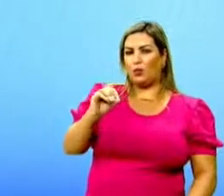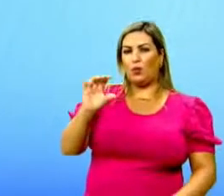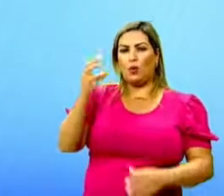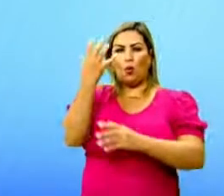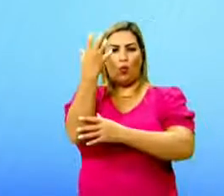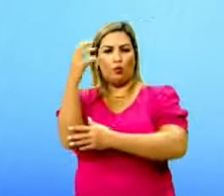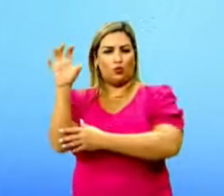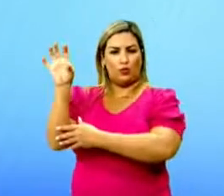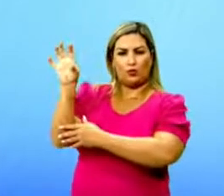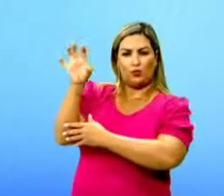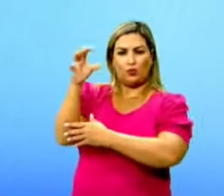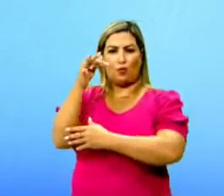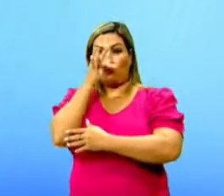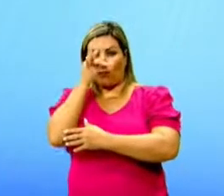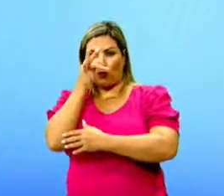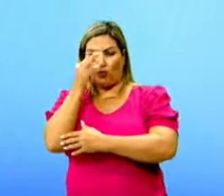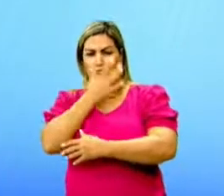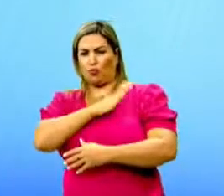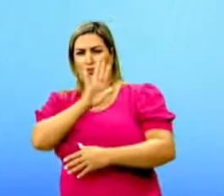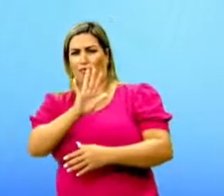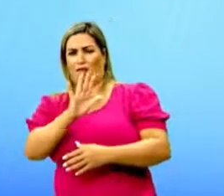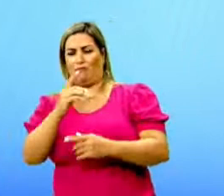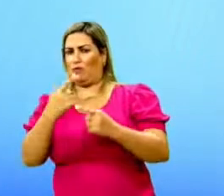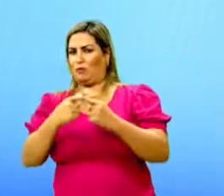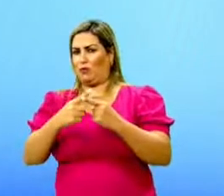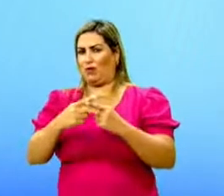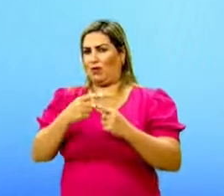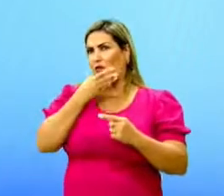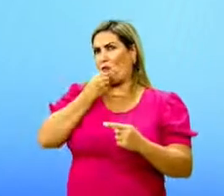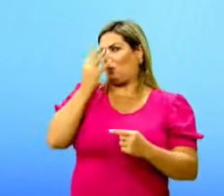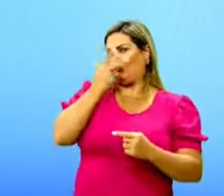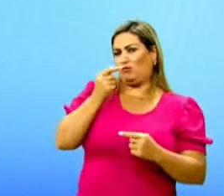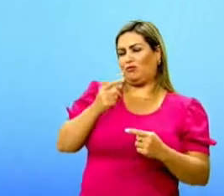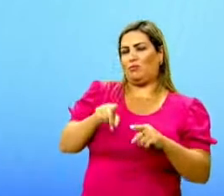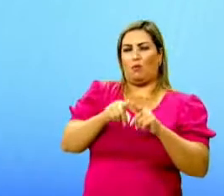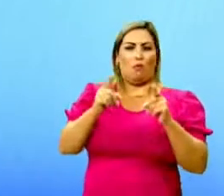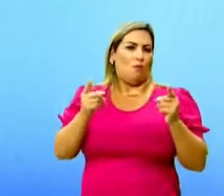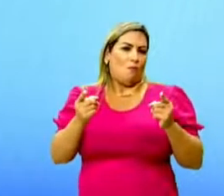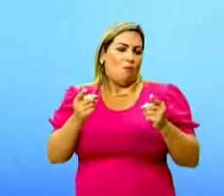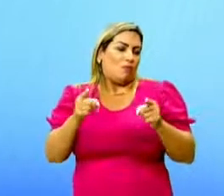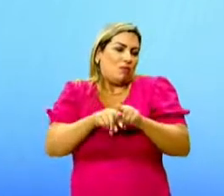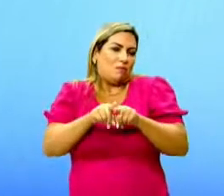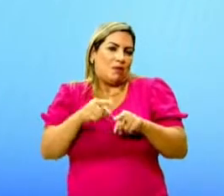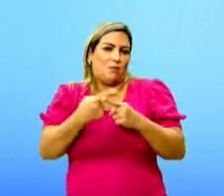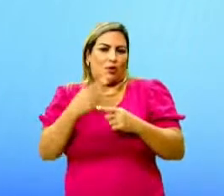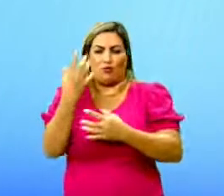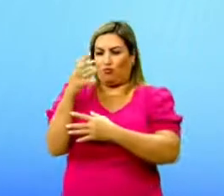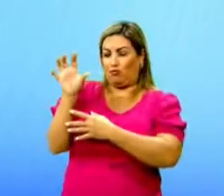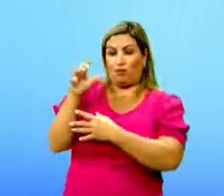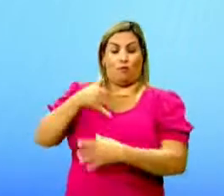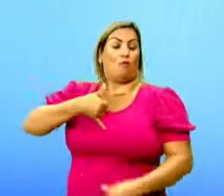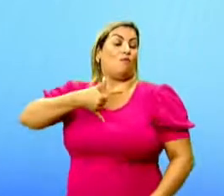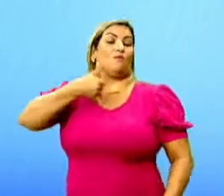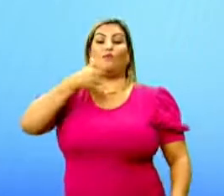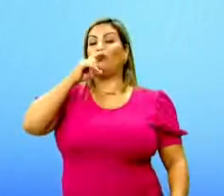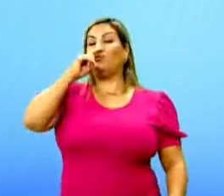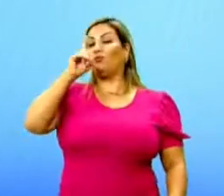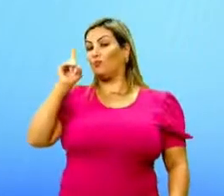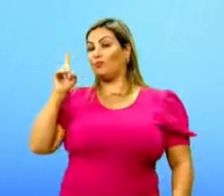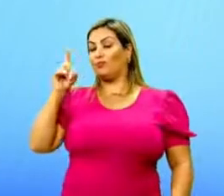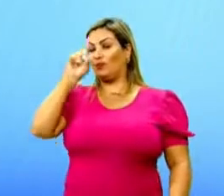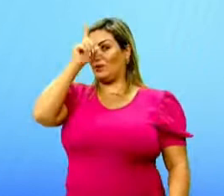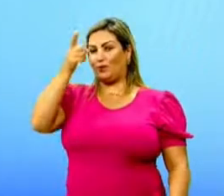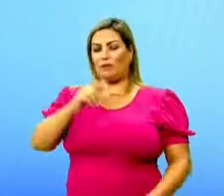não ia muito com a sua cara, ou porque não fosse homem bonito, ou porque os girassóis são orgulhosos de natureza.